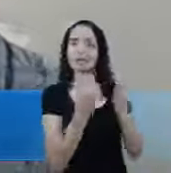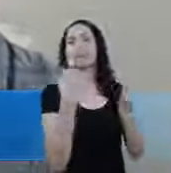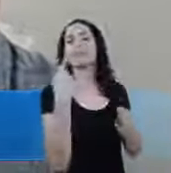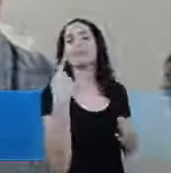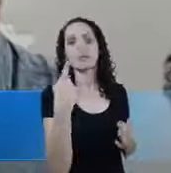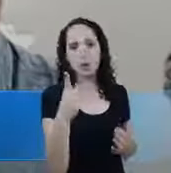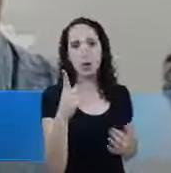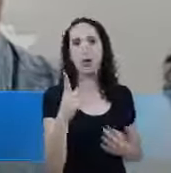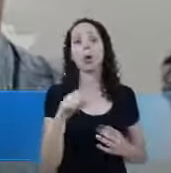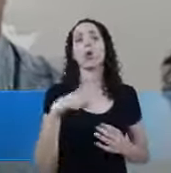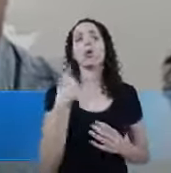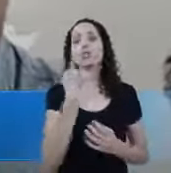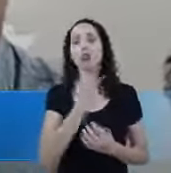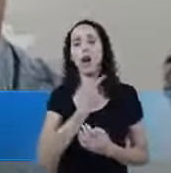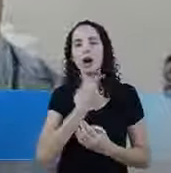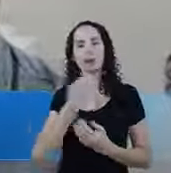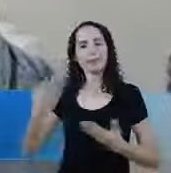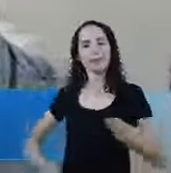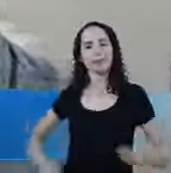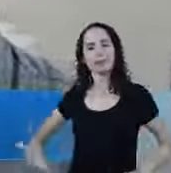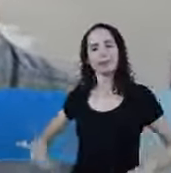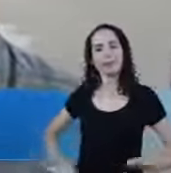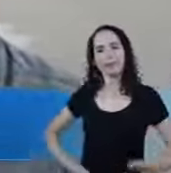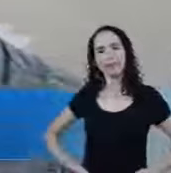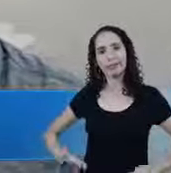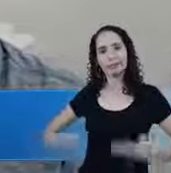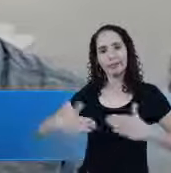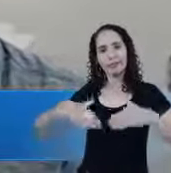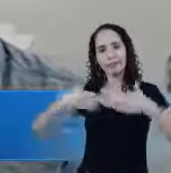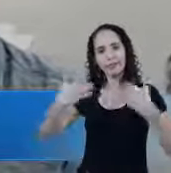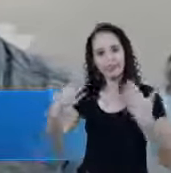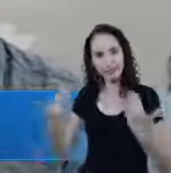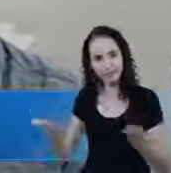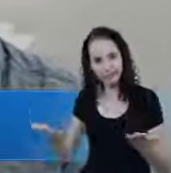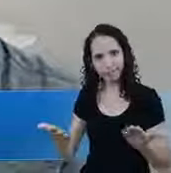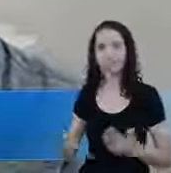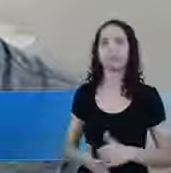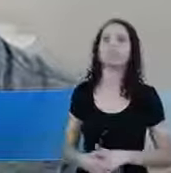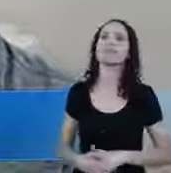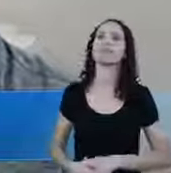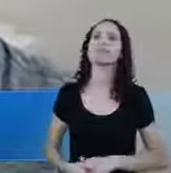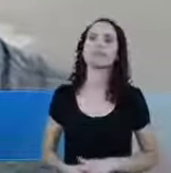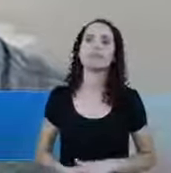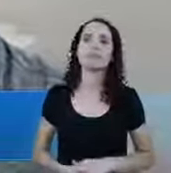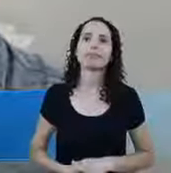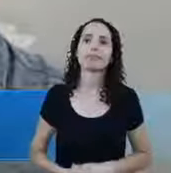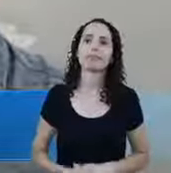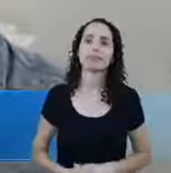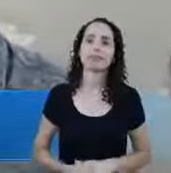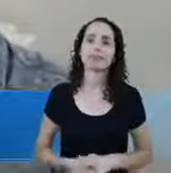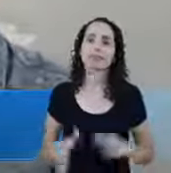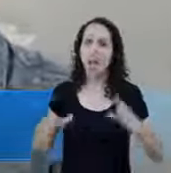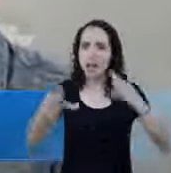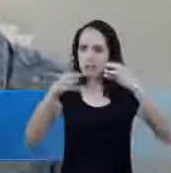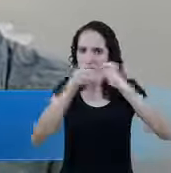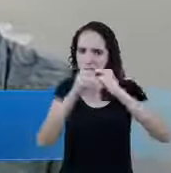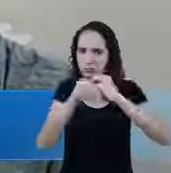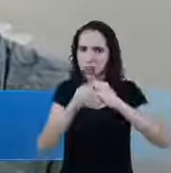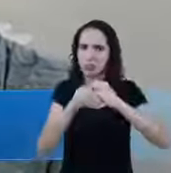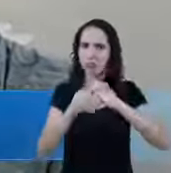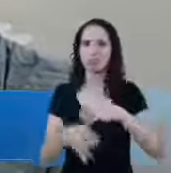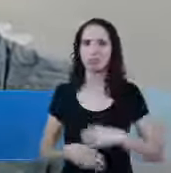Nós estamos aqui como Conselho de Pastores de Ribeirão Preto Para poder servir você Bom Só resumindo então